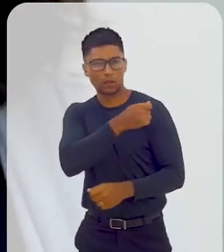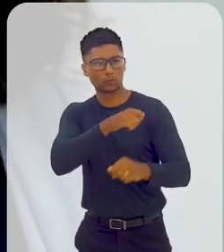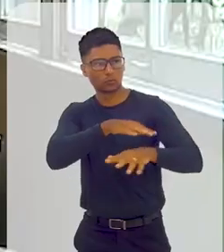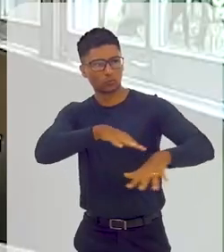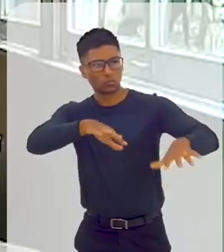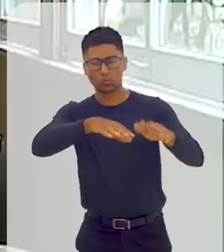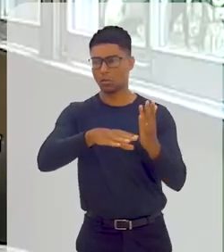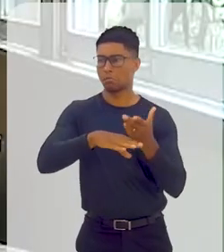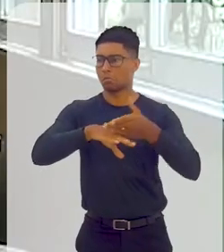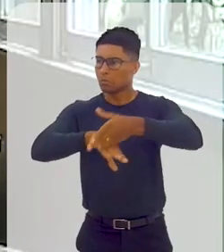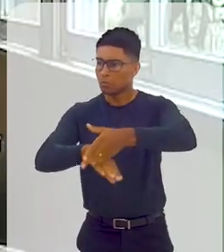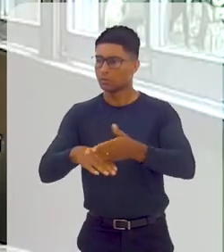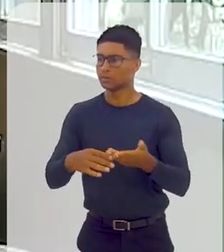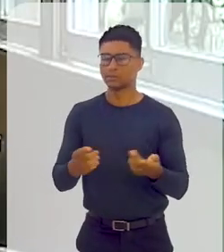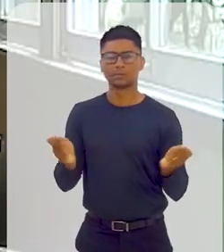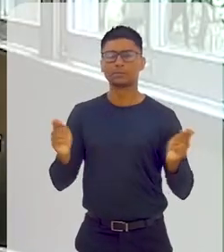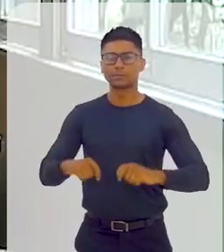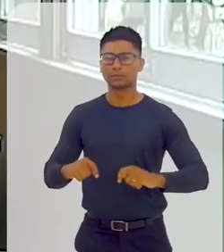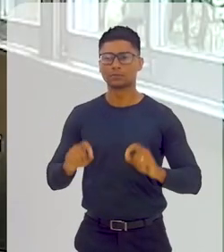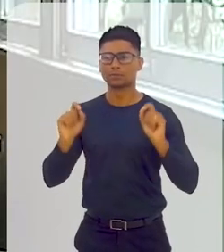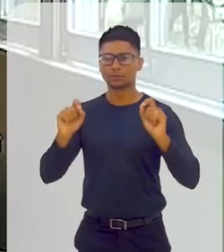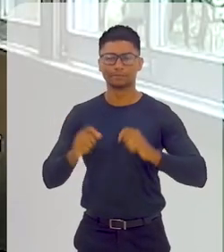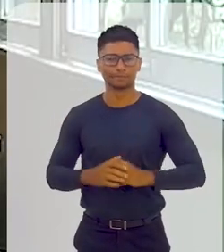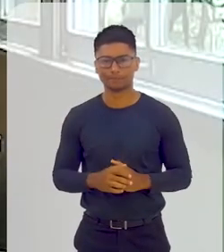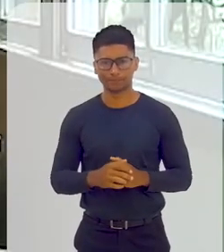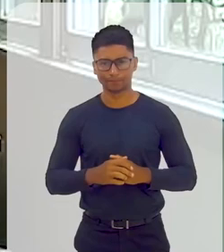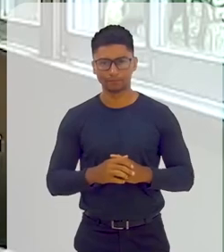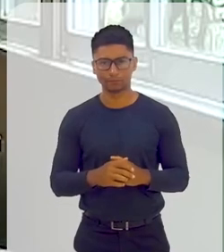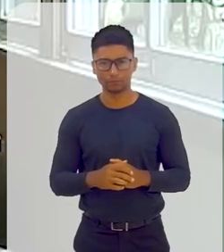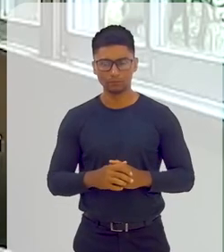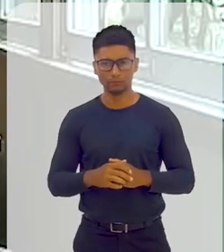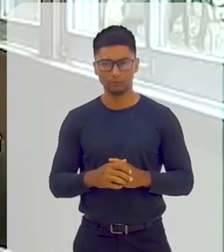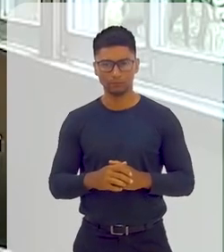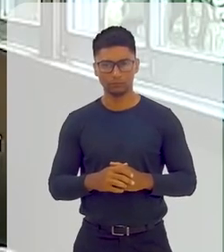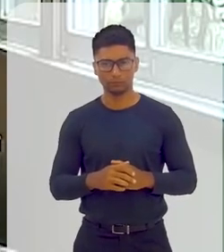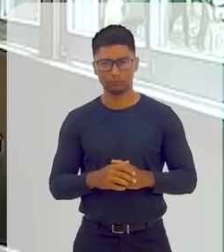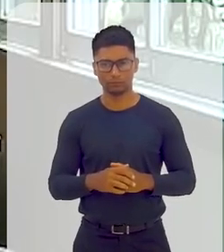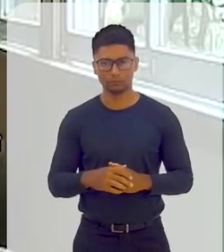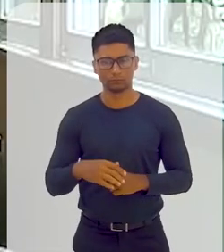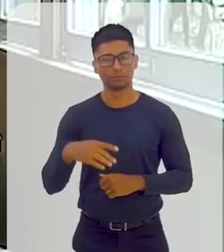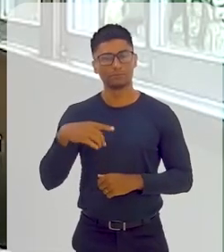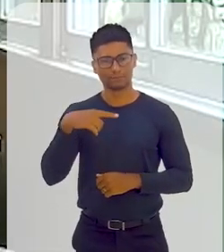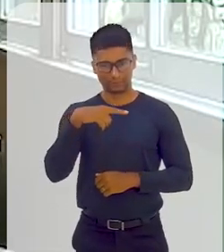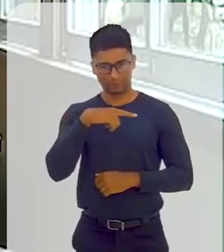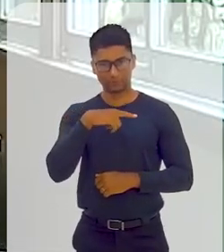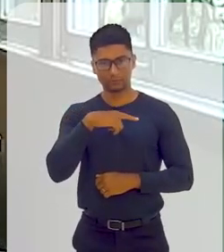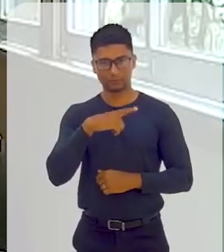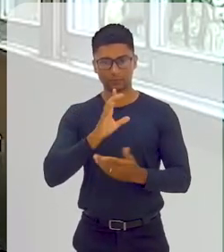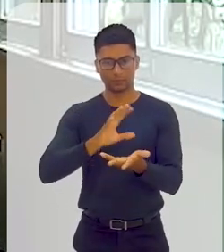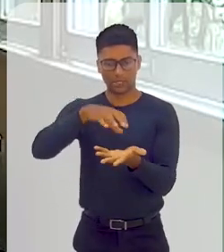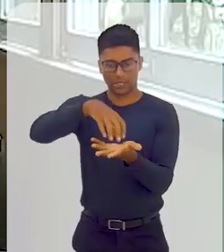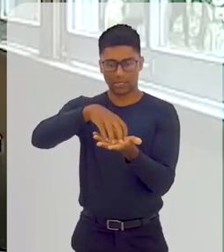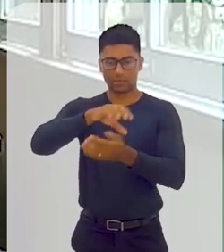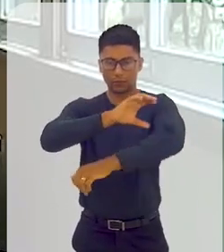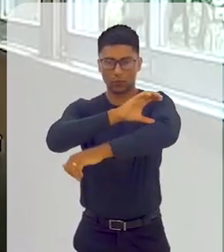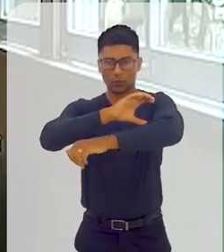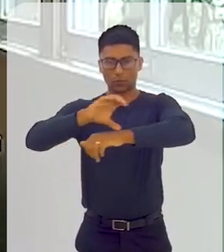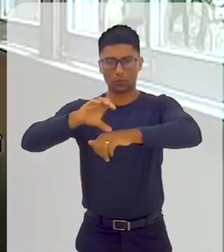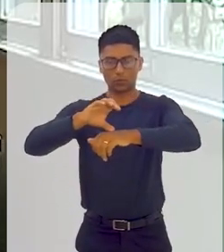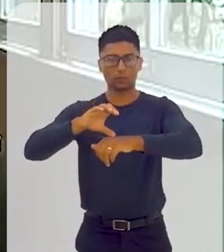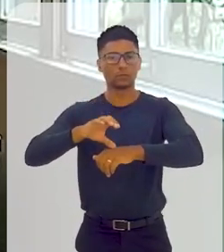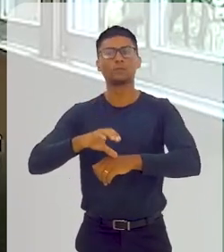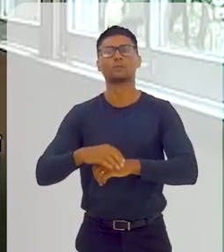Ótimo. Nós temos no Centro Cultural, portanto, arquivos fantásticos sobre